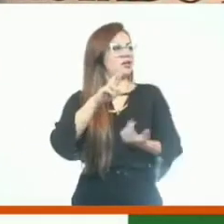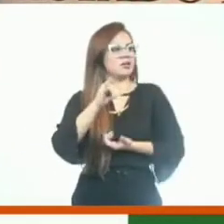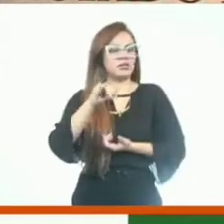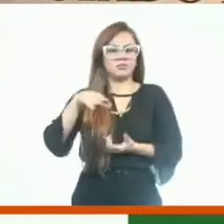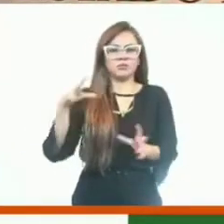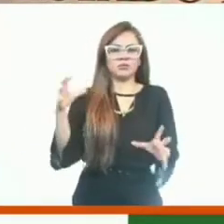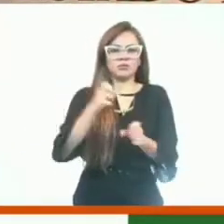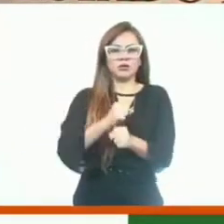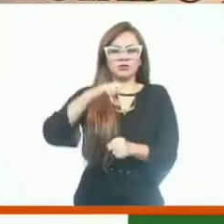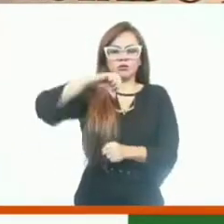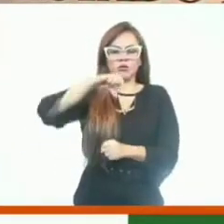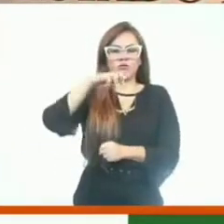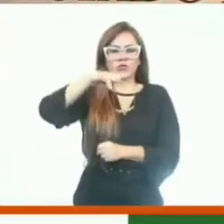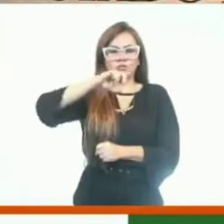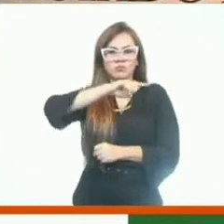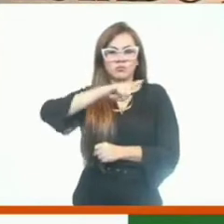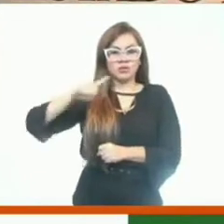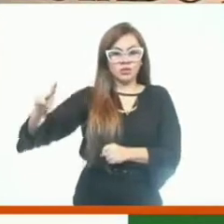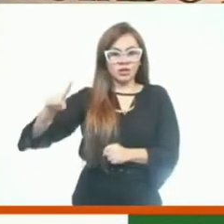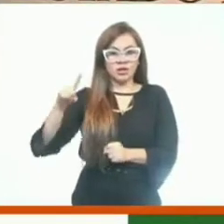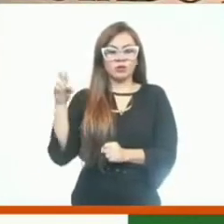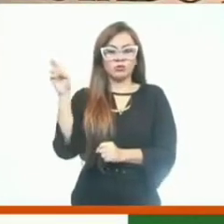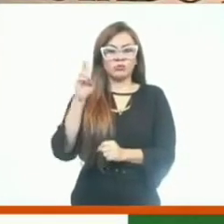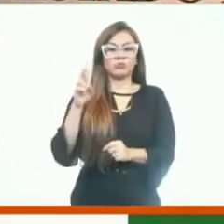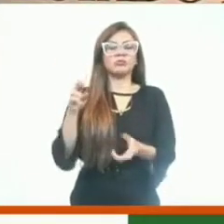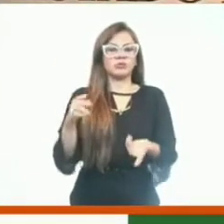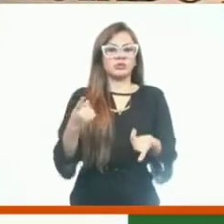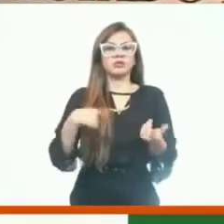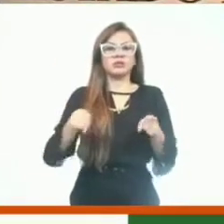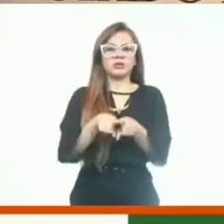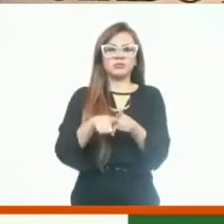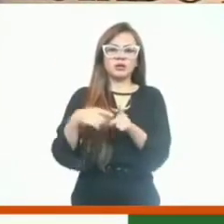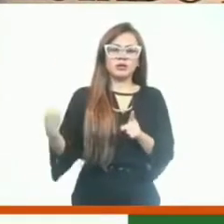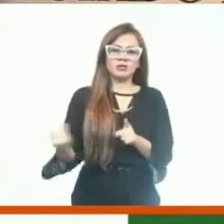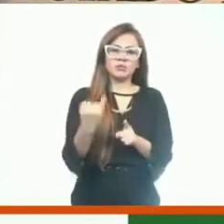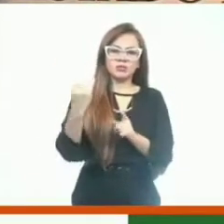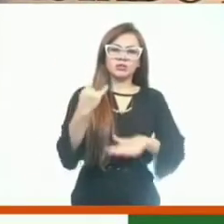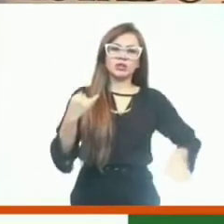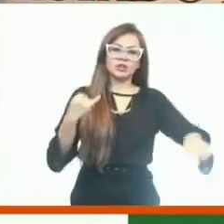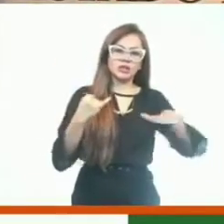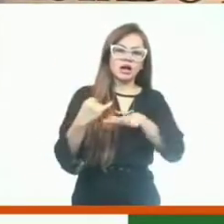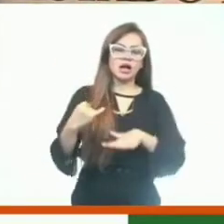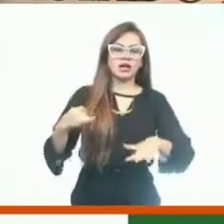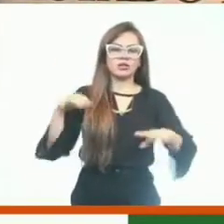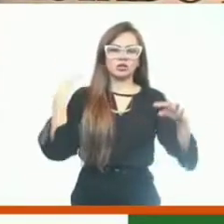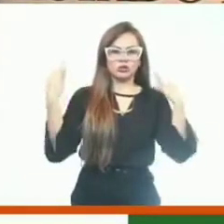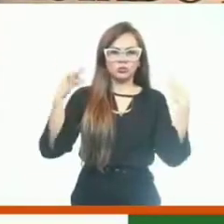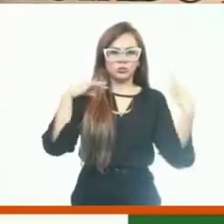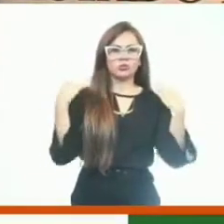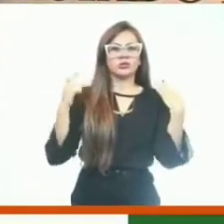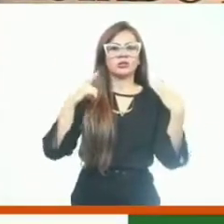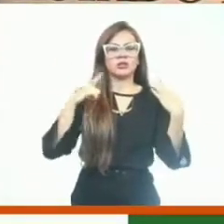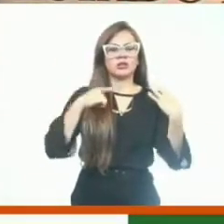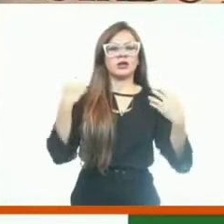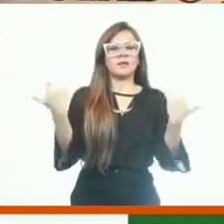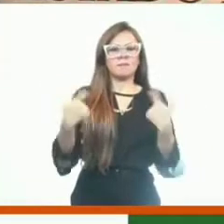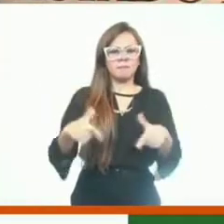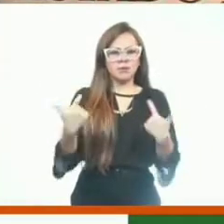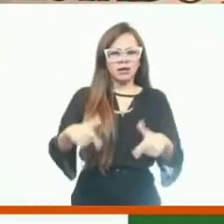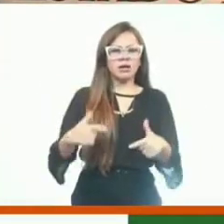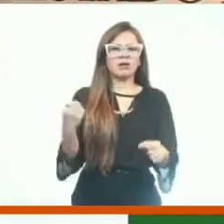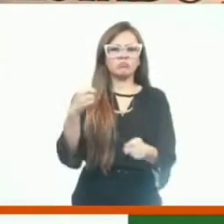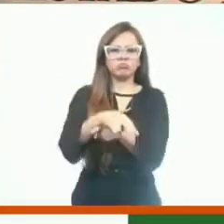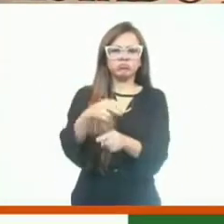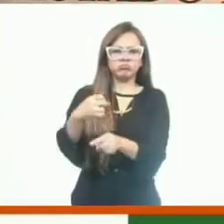milhões de reais nessa obra, e é uma obra importante, repito, que são investimentos na área do turismo. Turismo gera emprego, é uma vocação